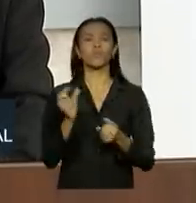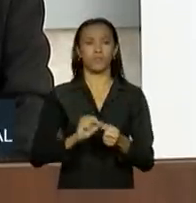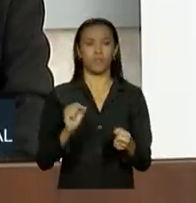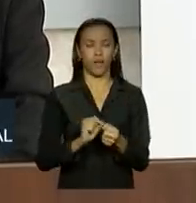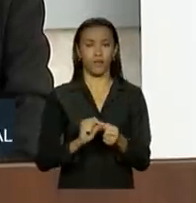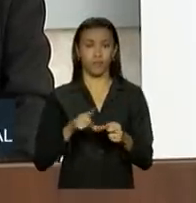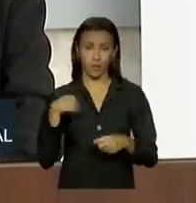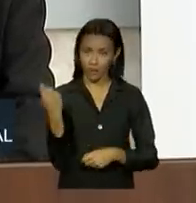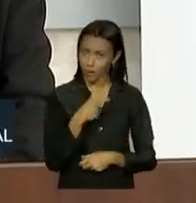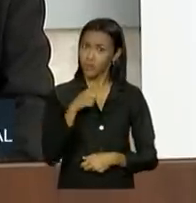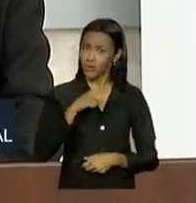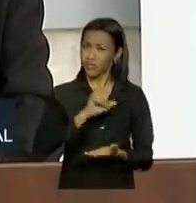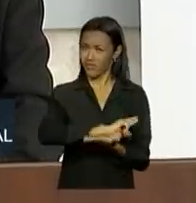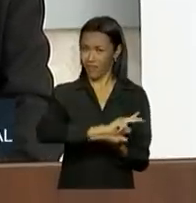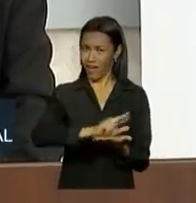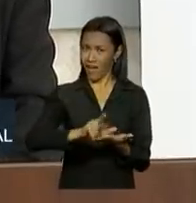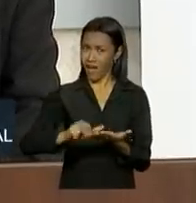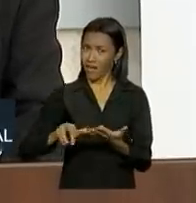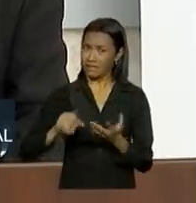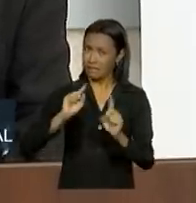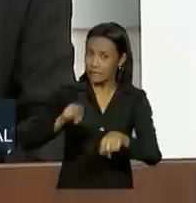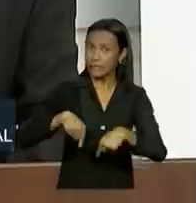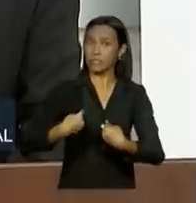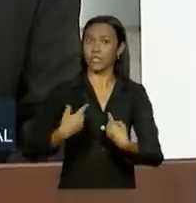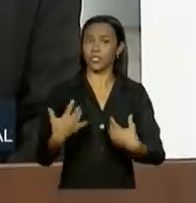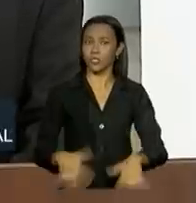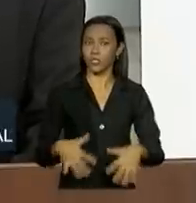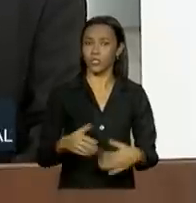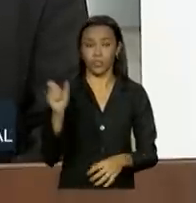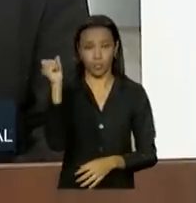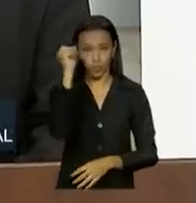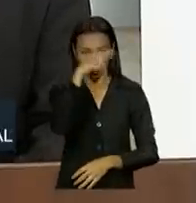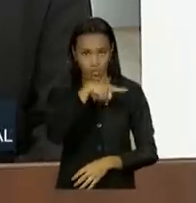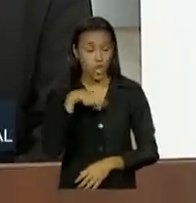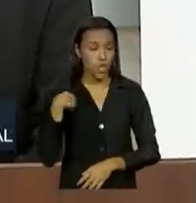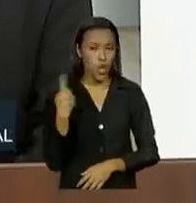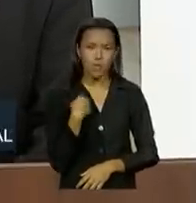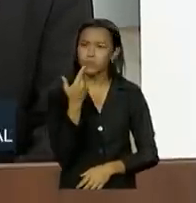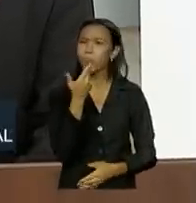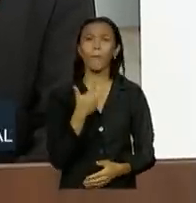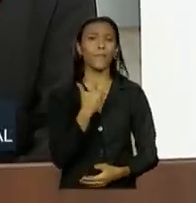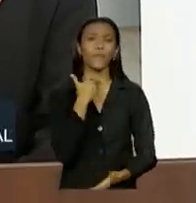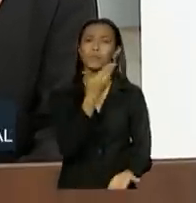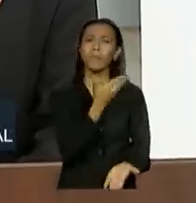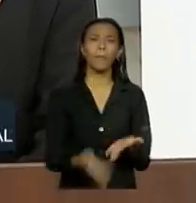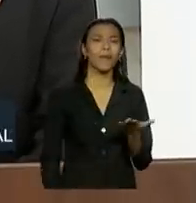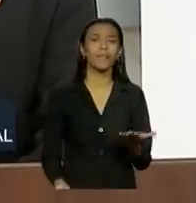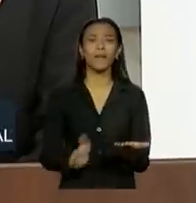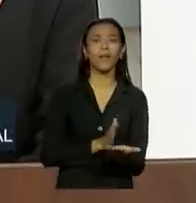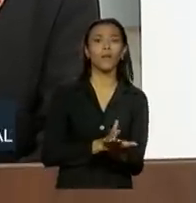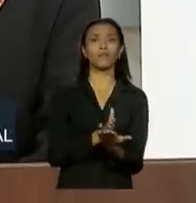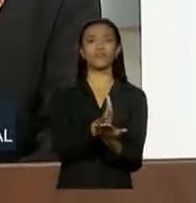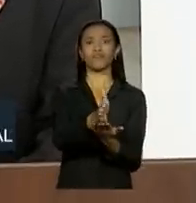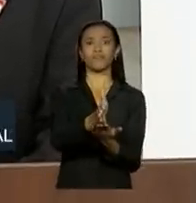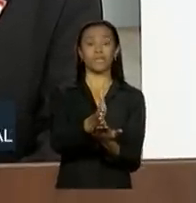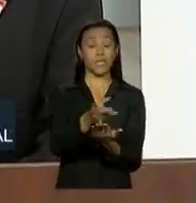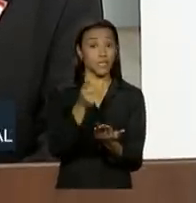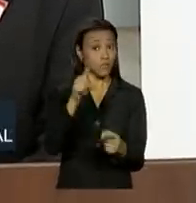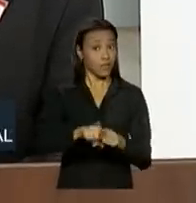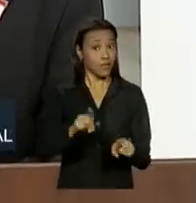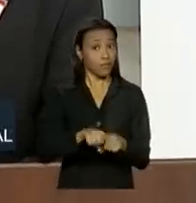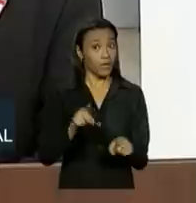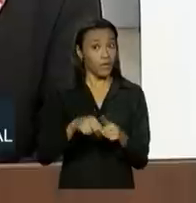Mas nós temos vários desafios. nós não podemos perder o rumo e a estratégia